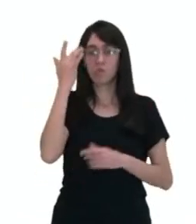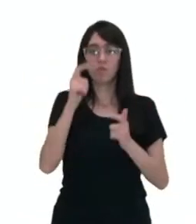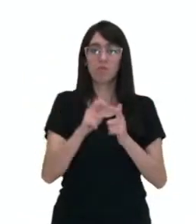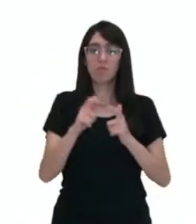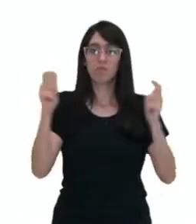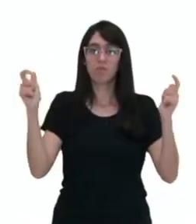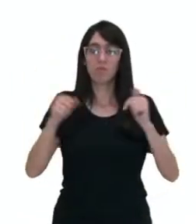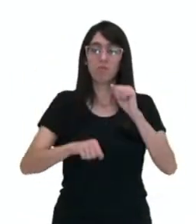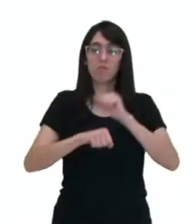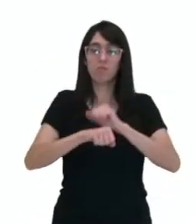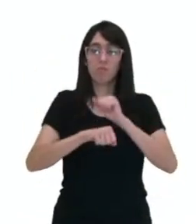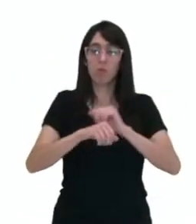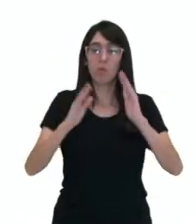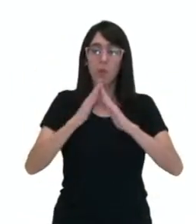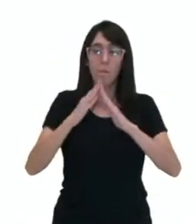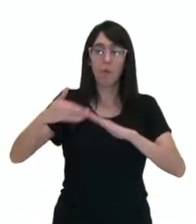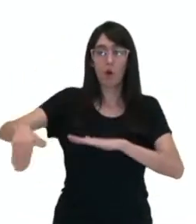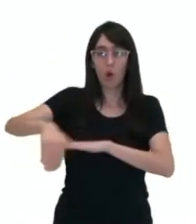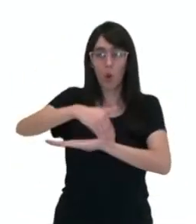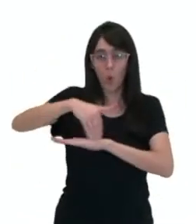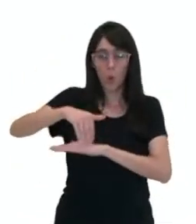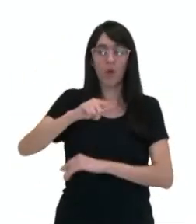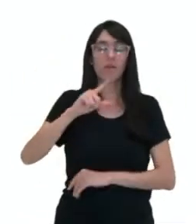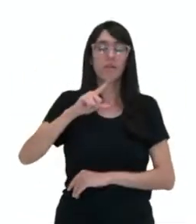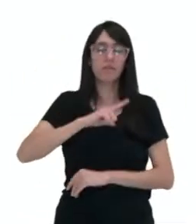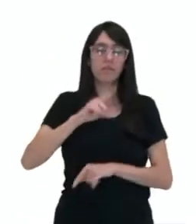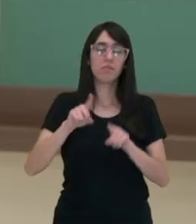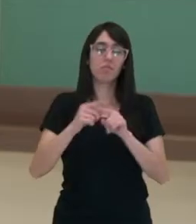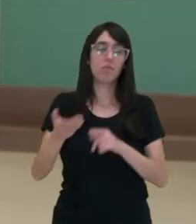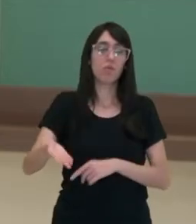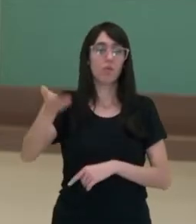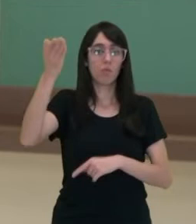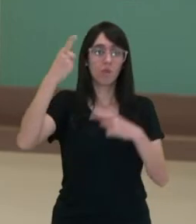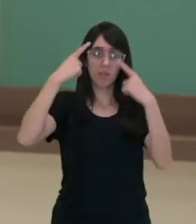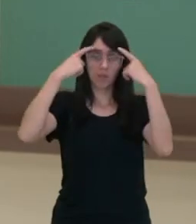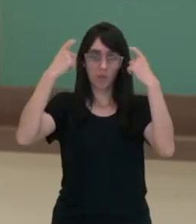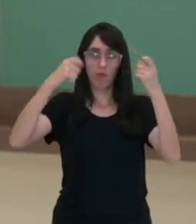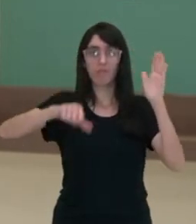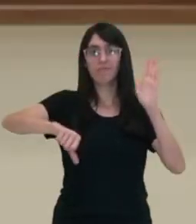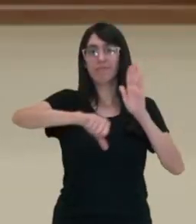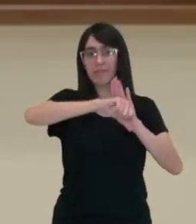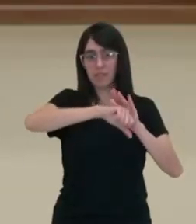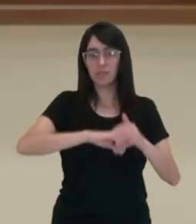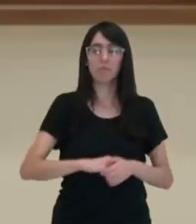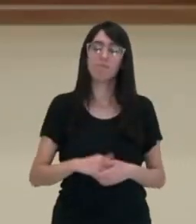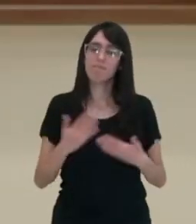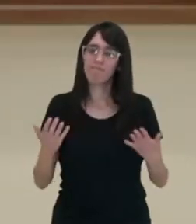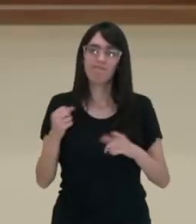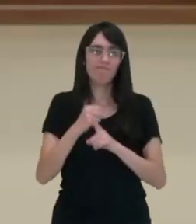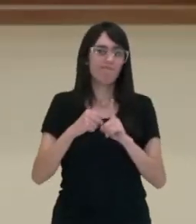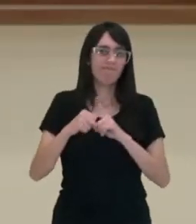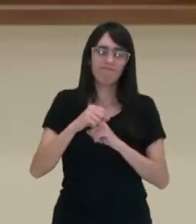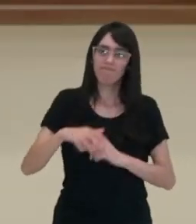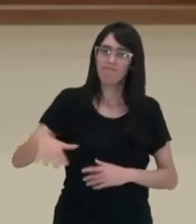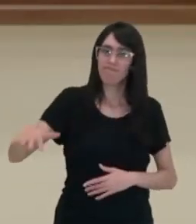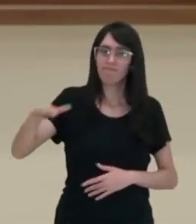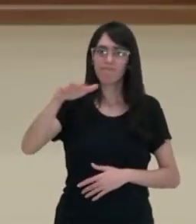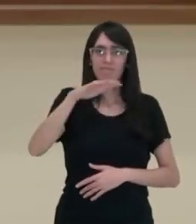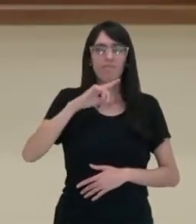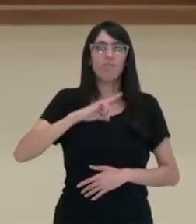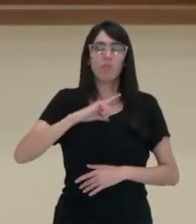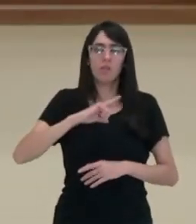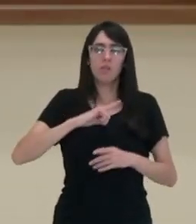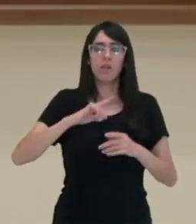de rua e também o aumento de índices de violência e criminalidade. Então toda sociedade que tem altos